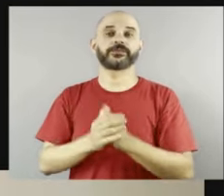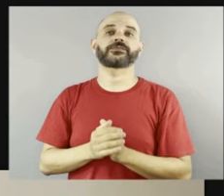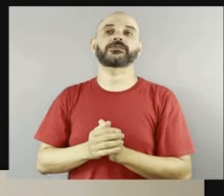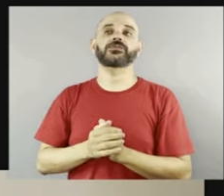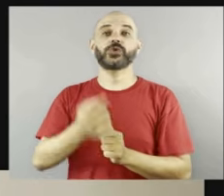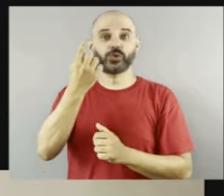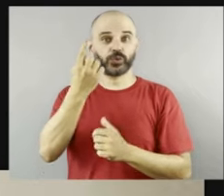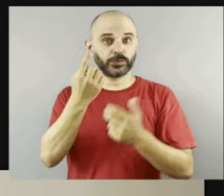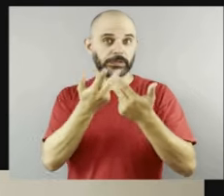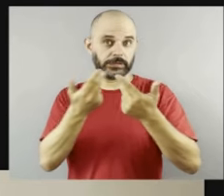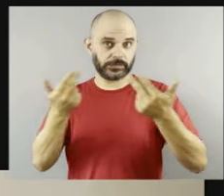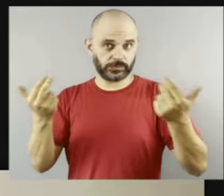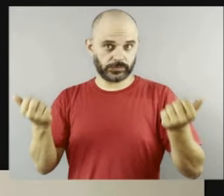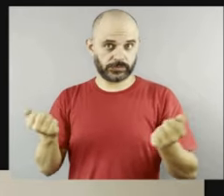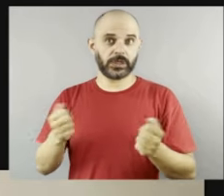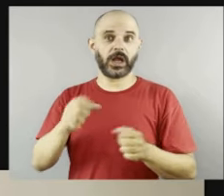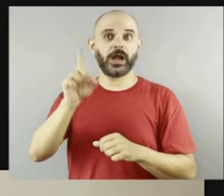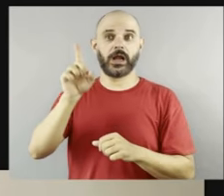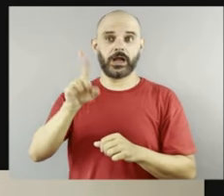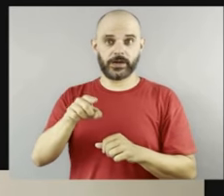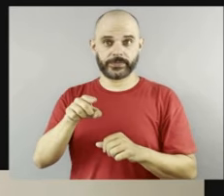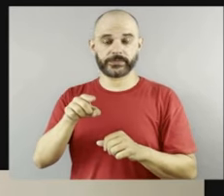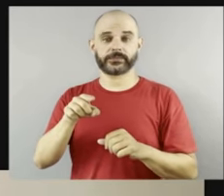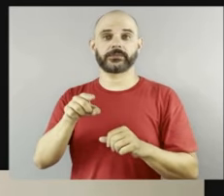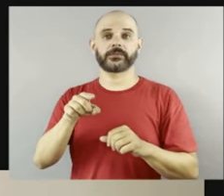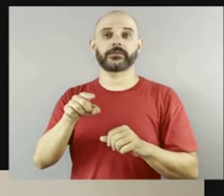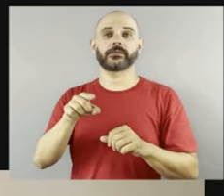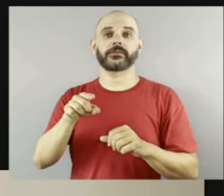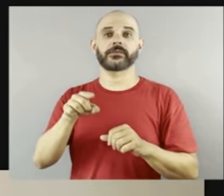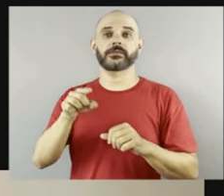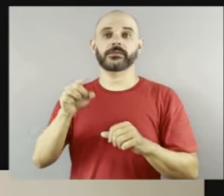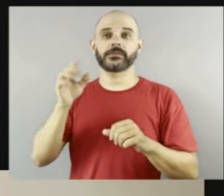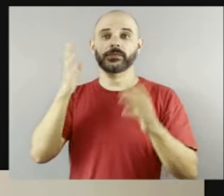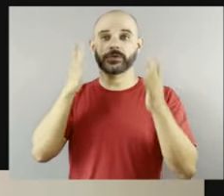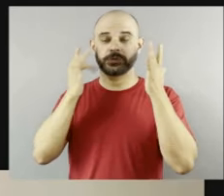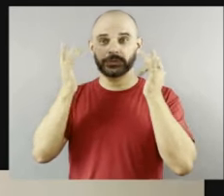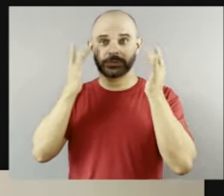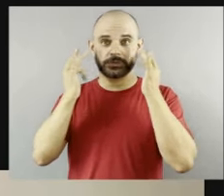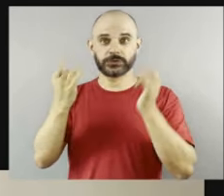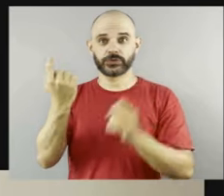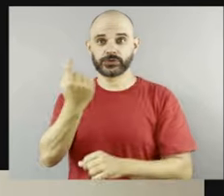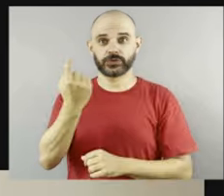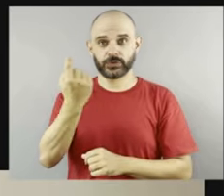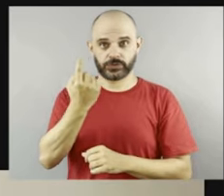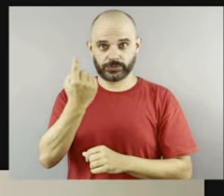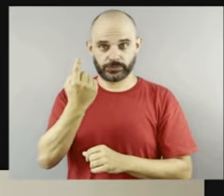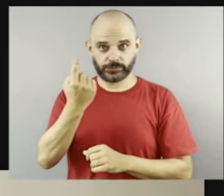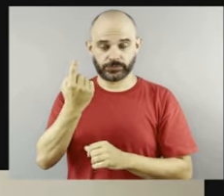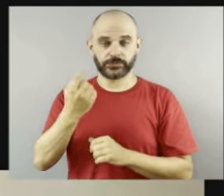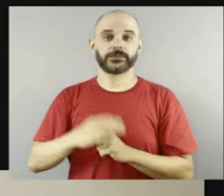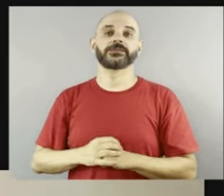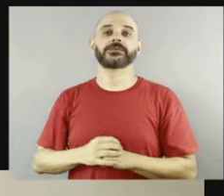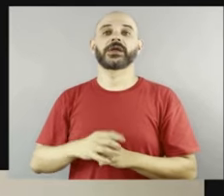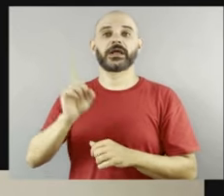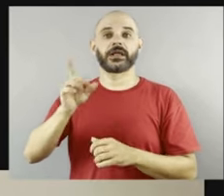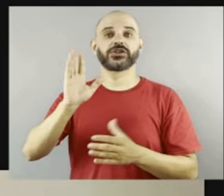foi um espetáculo solo, né? Já é o segundo espetáculo dela. Ela já escreveu e protagonizou uma